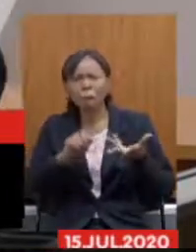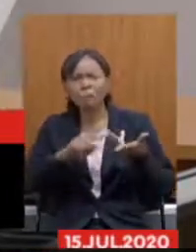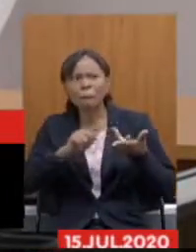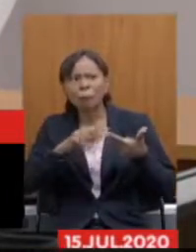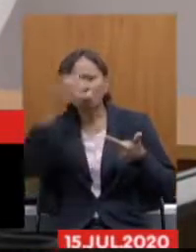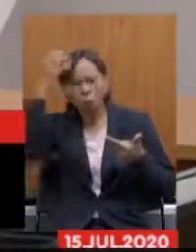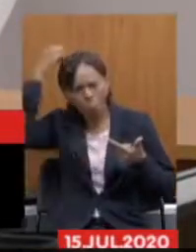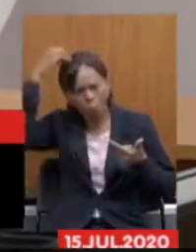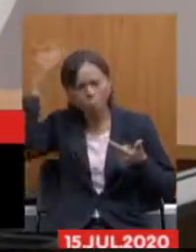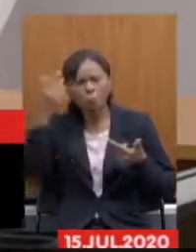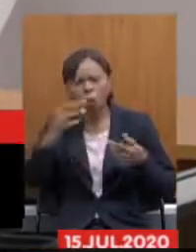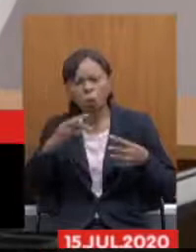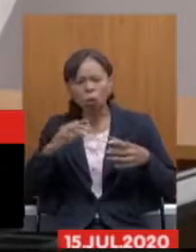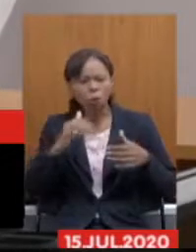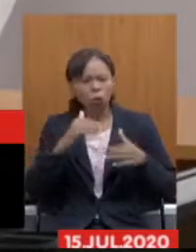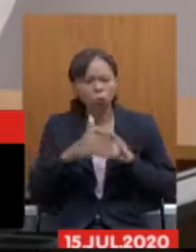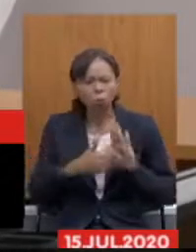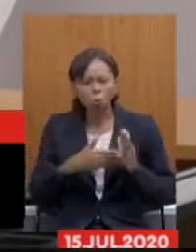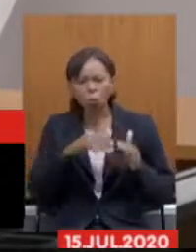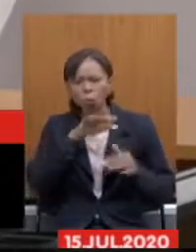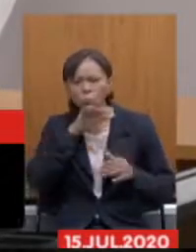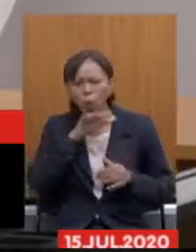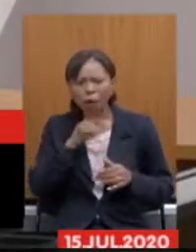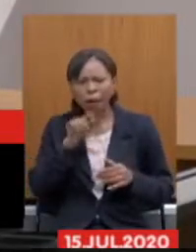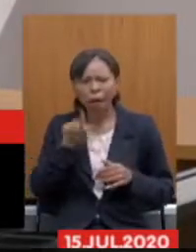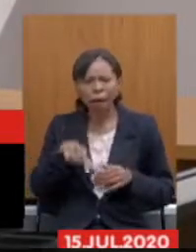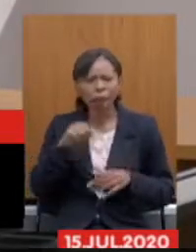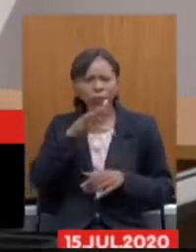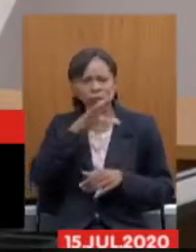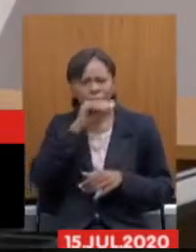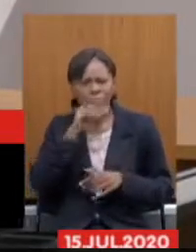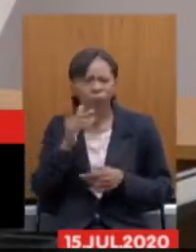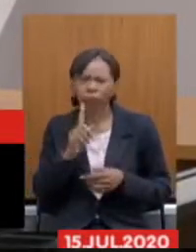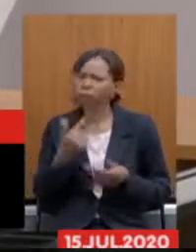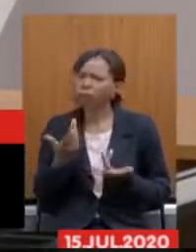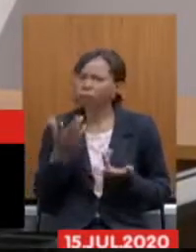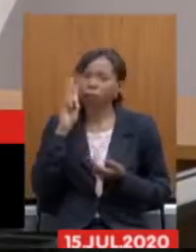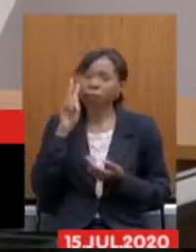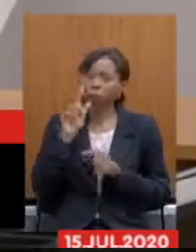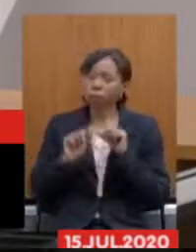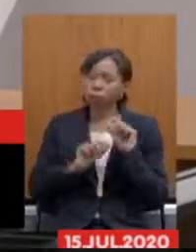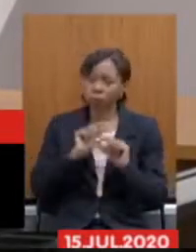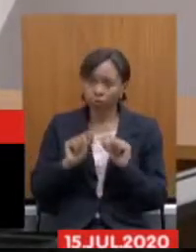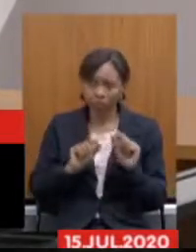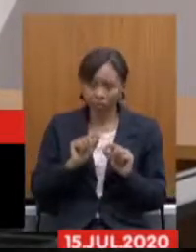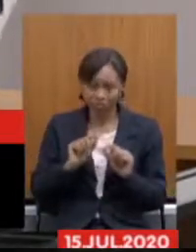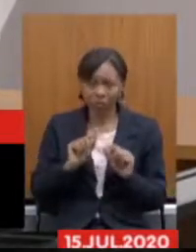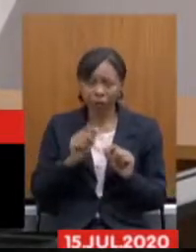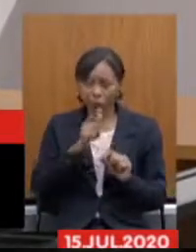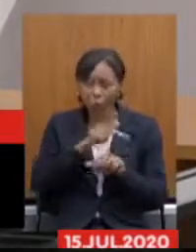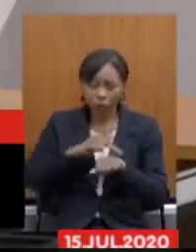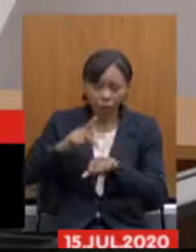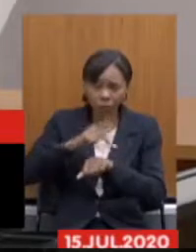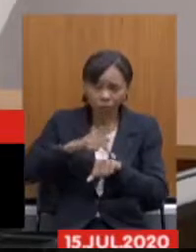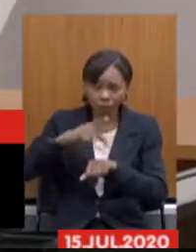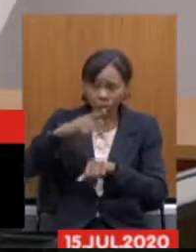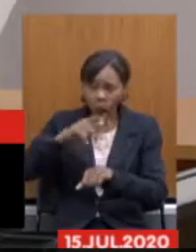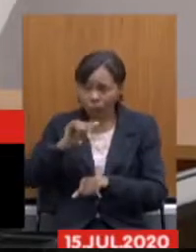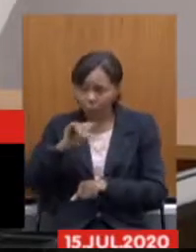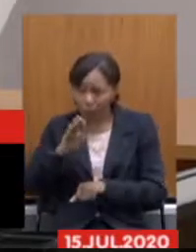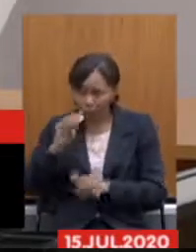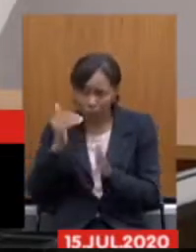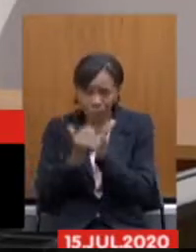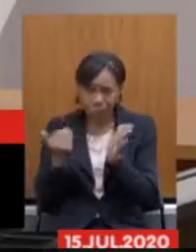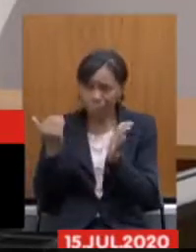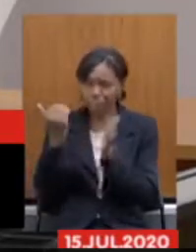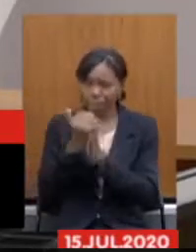preciso lembrar população de Minas Gerais que os países com os maiores indicadores de PIB são